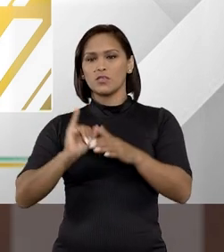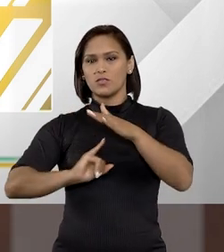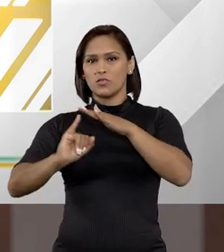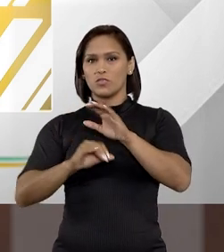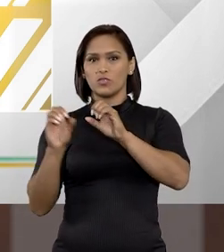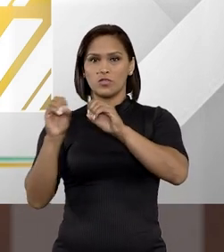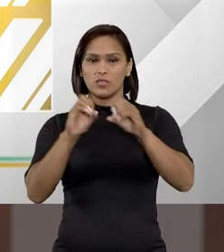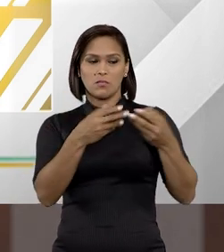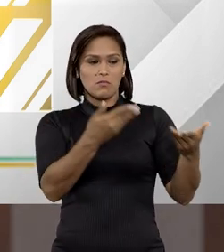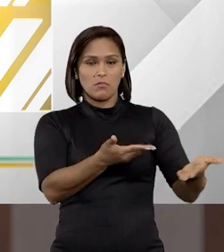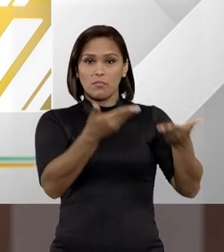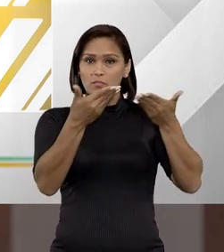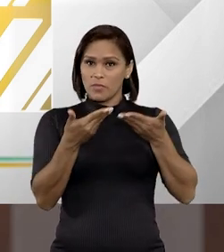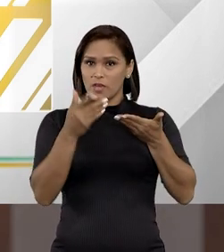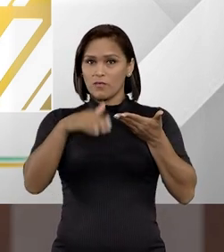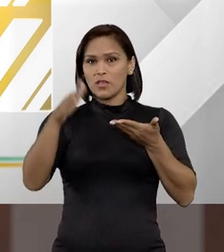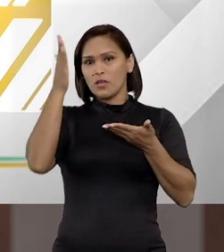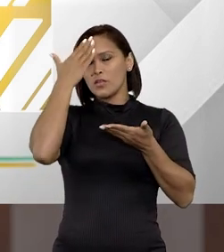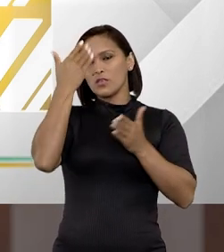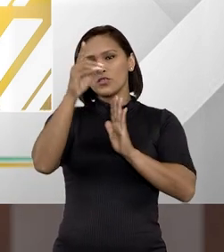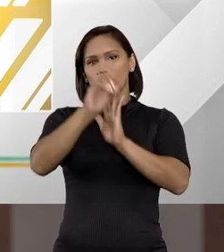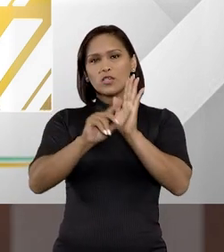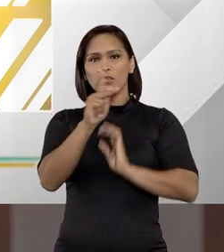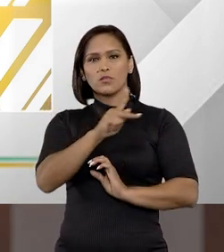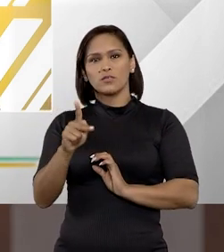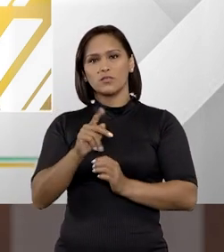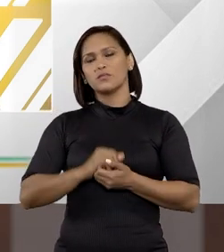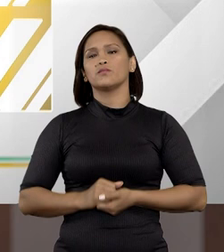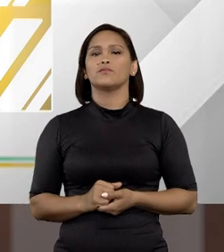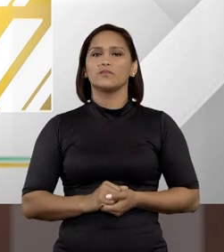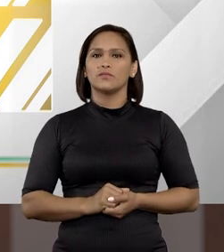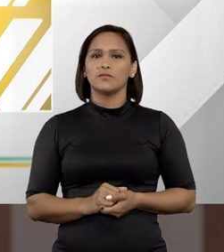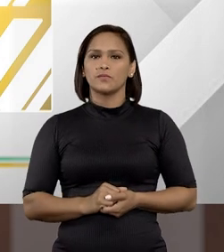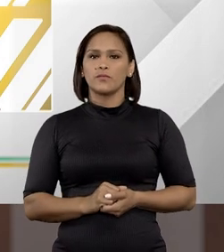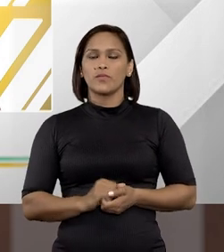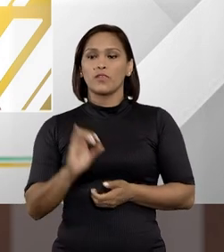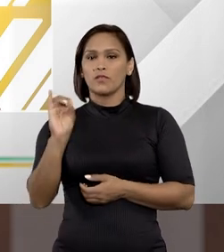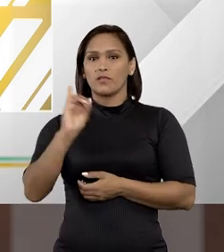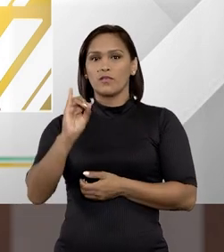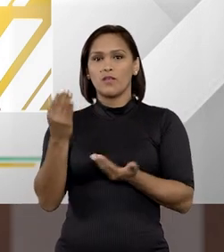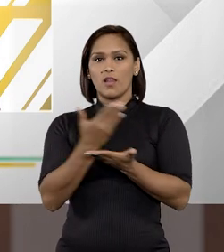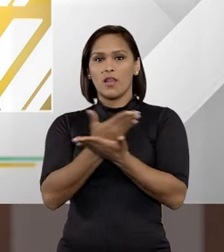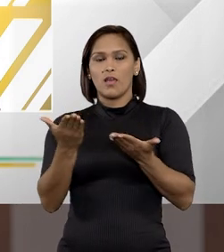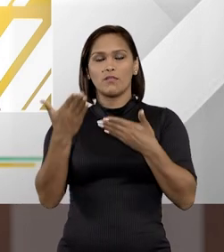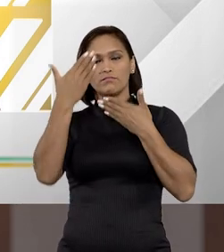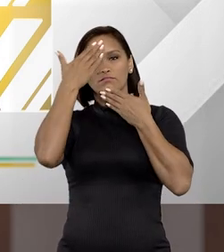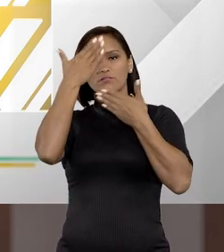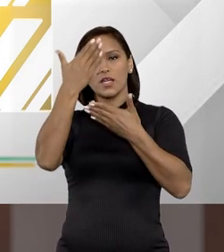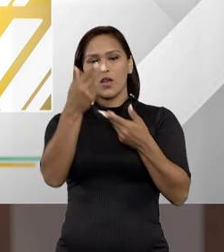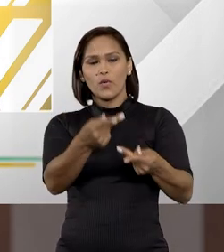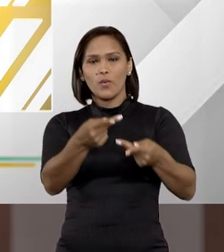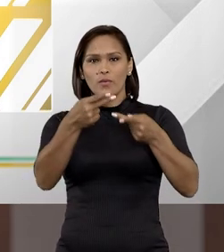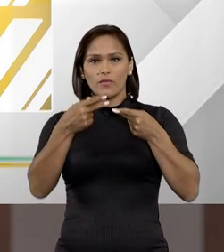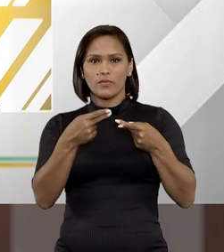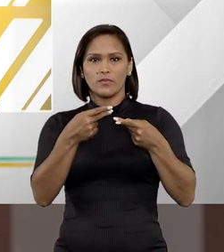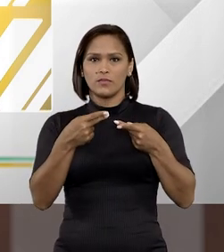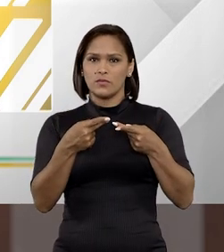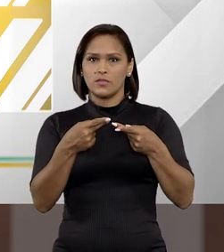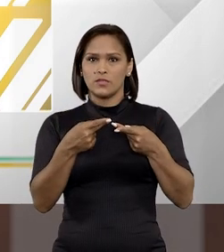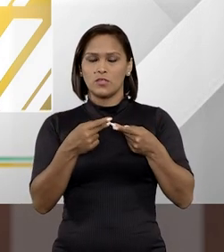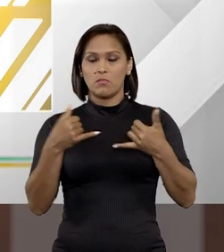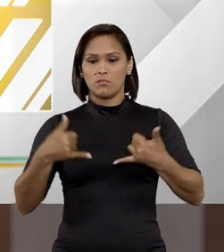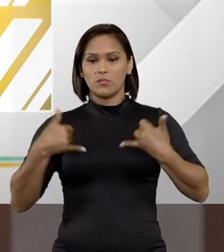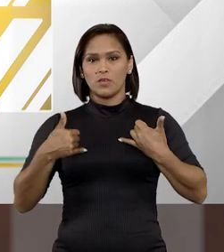instituição de ensino. Seja muito bem-vindo ao Entender Direito, professor Eduardo. Olá, pessoal, eu agradeço aí o convite,